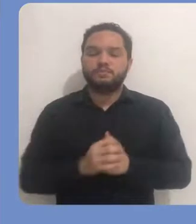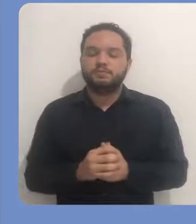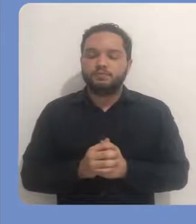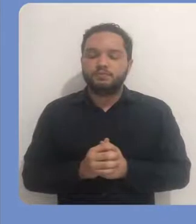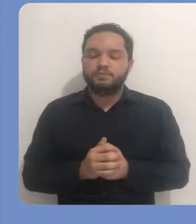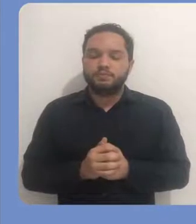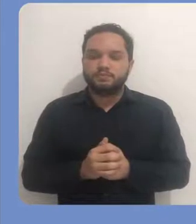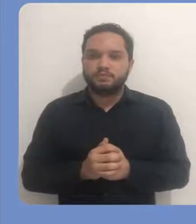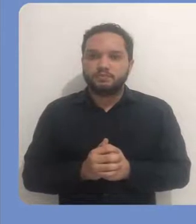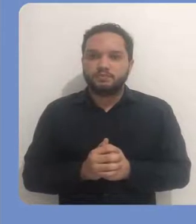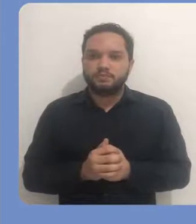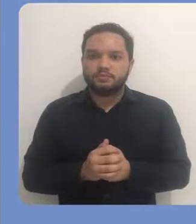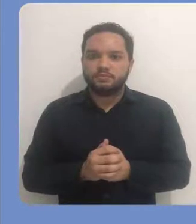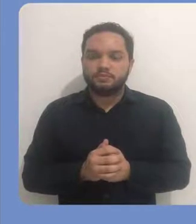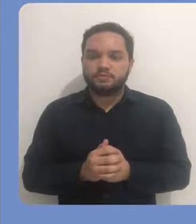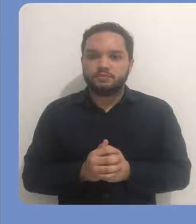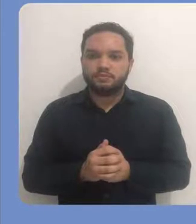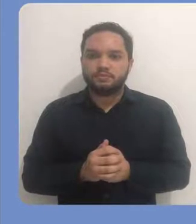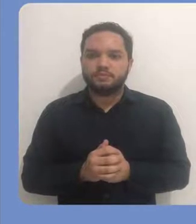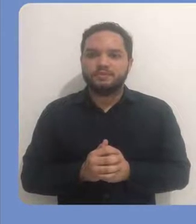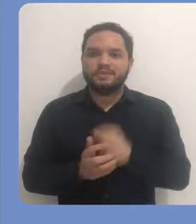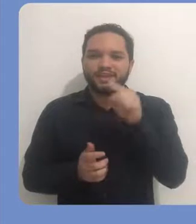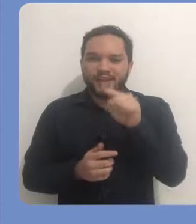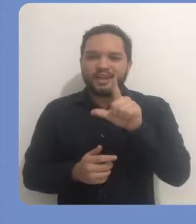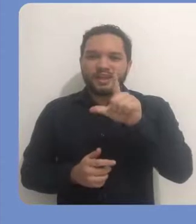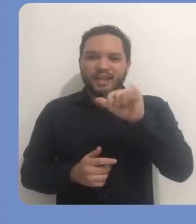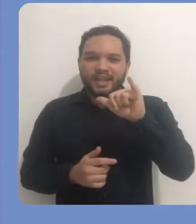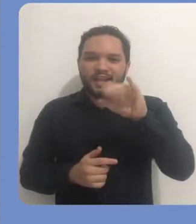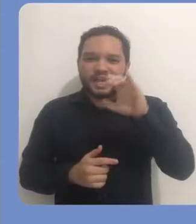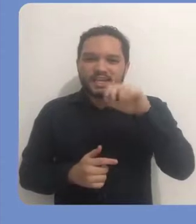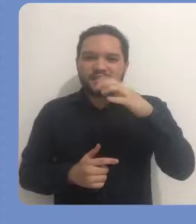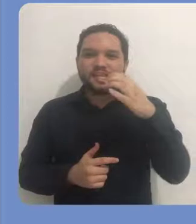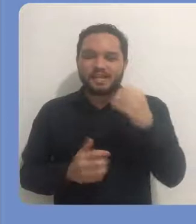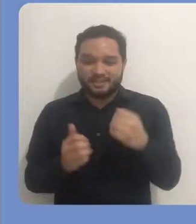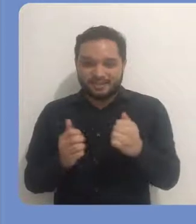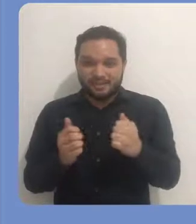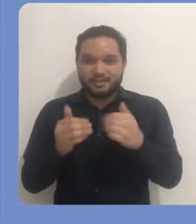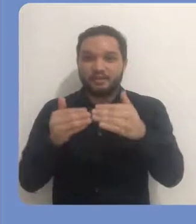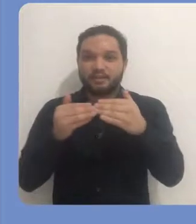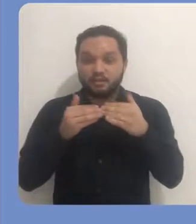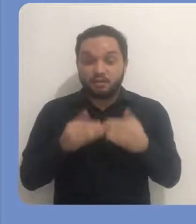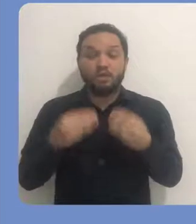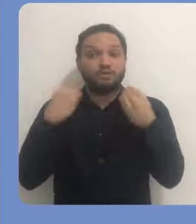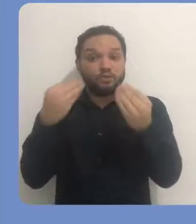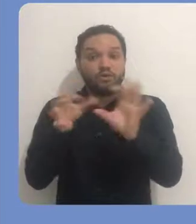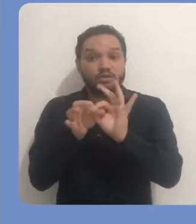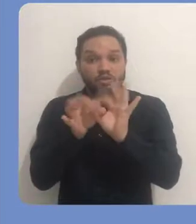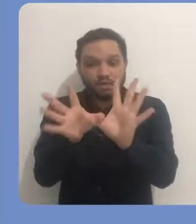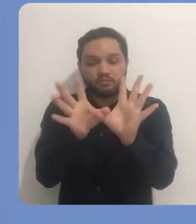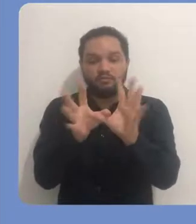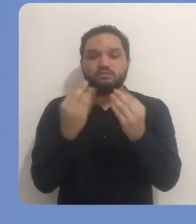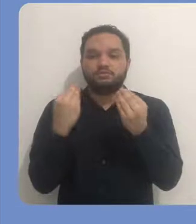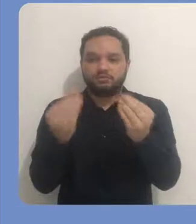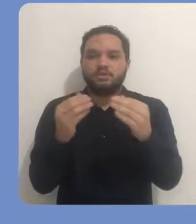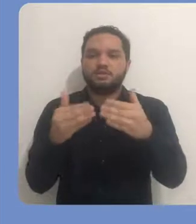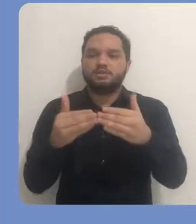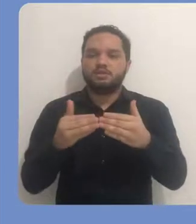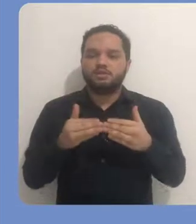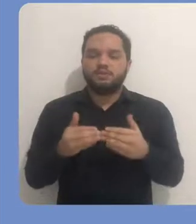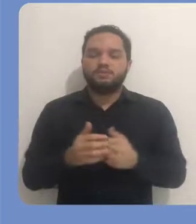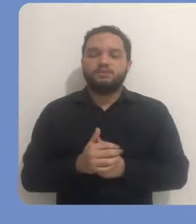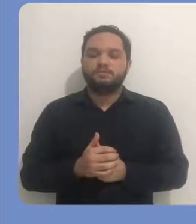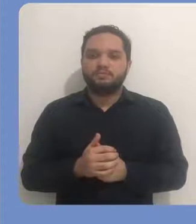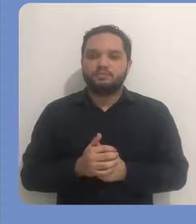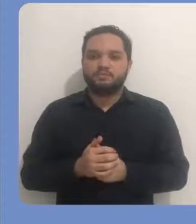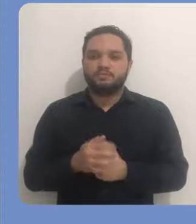Na opção de Licença, você deve habilitar, então, a opção Eu concedo a licença. Clique